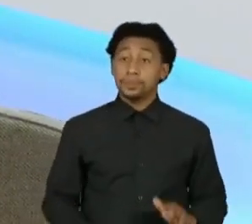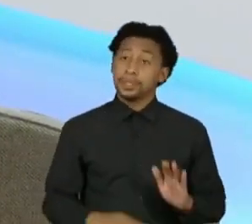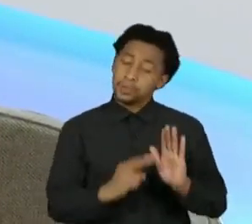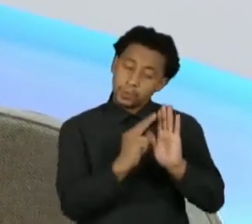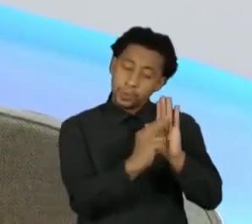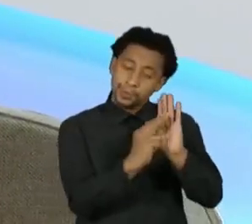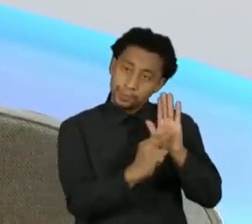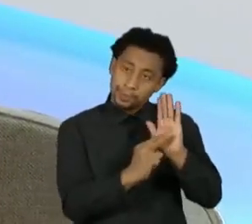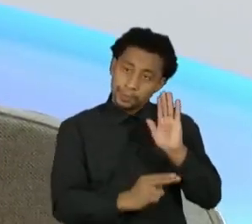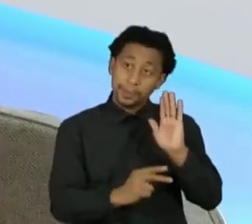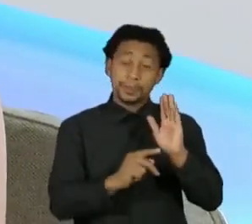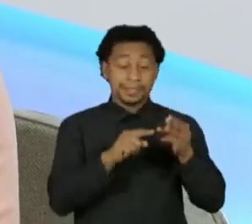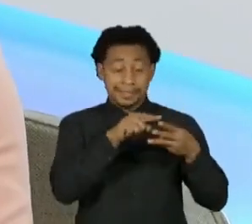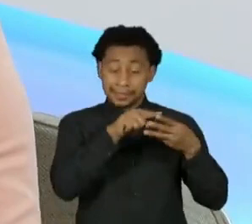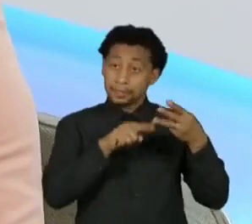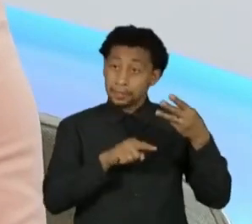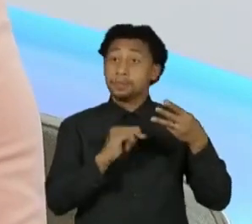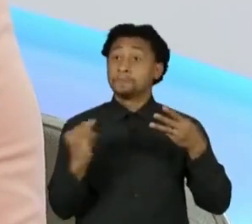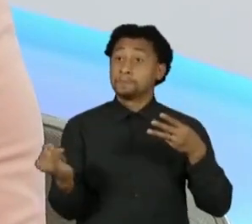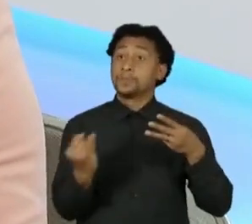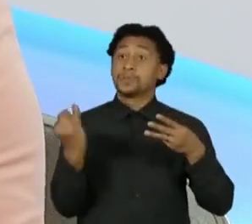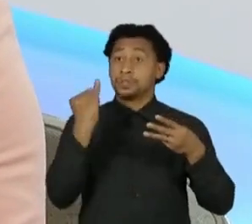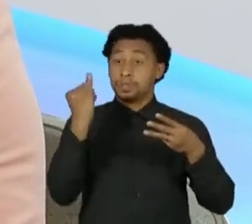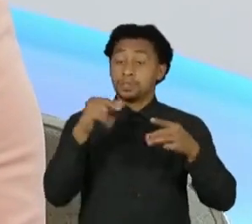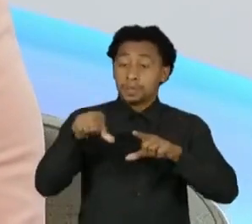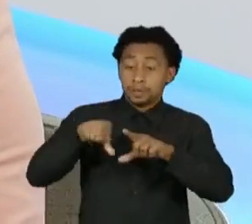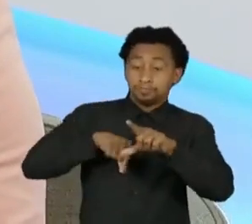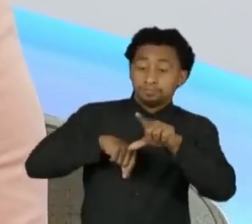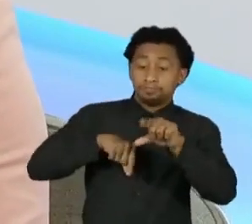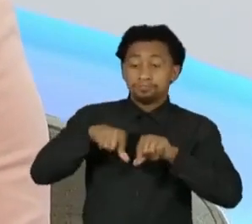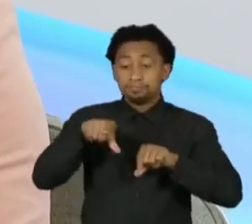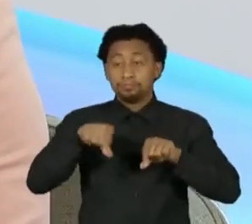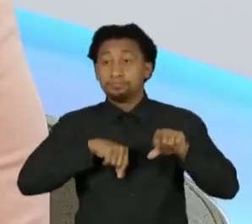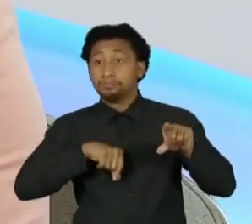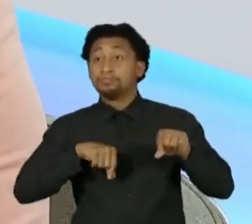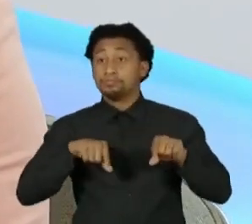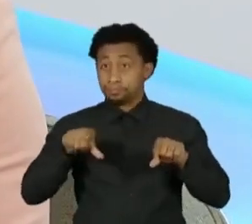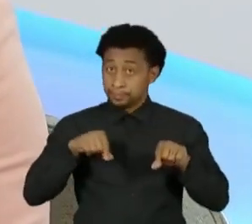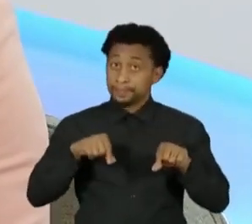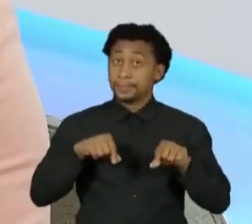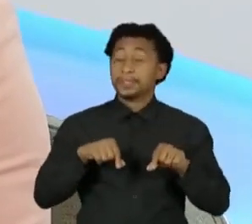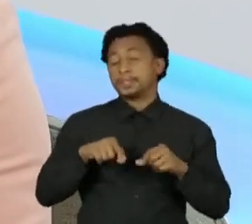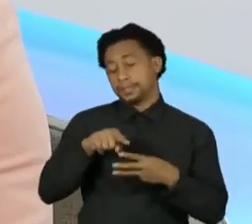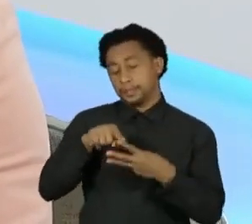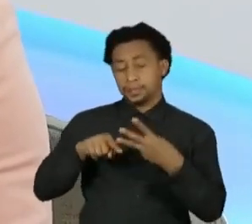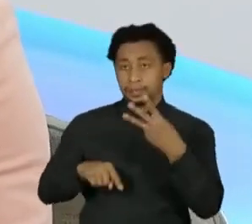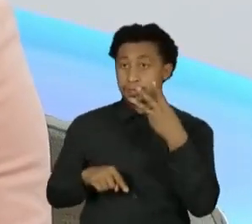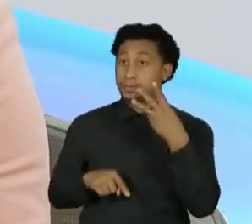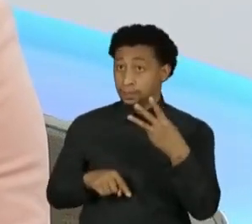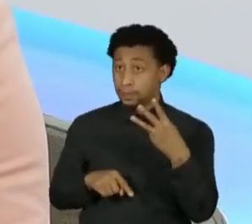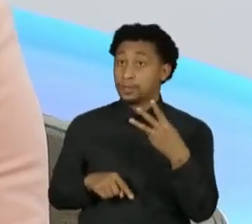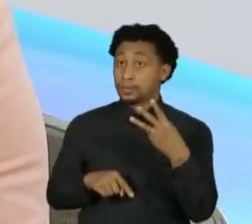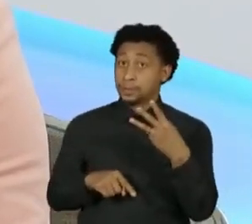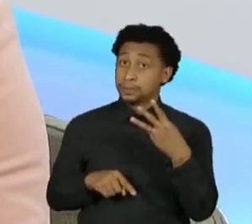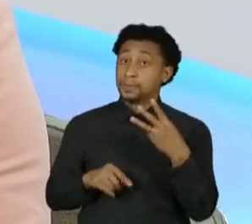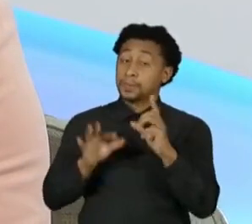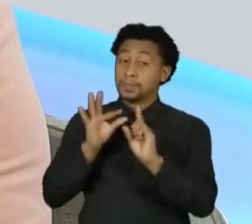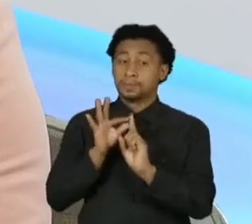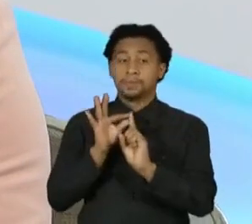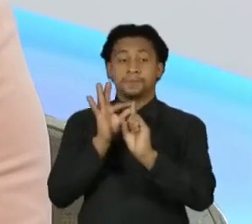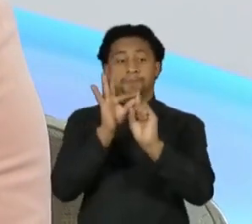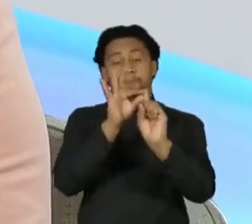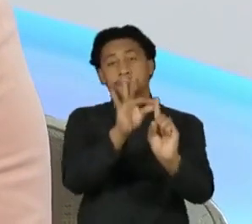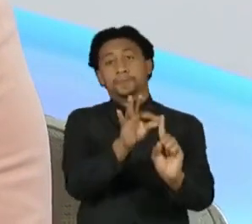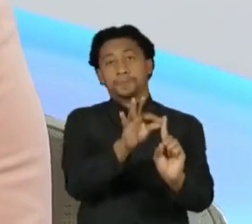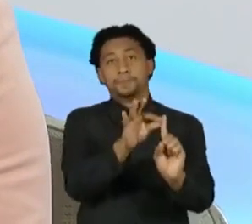importante, que é definir uma área de imunidade a uma